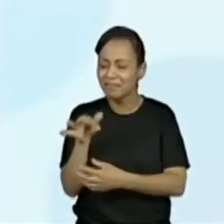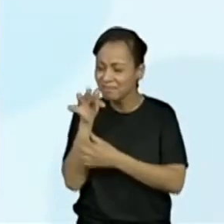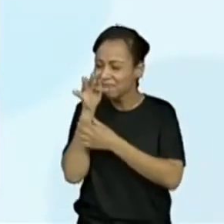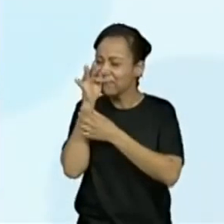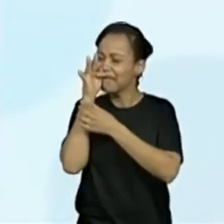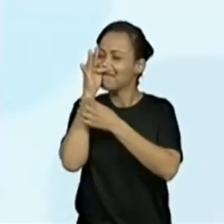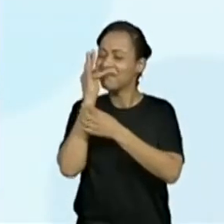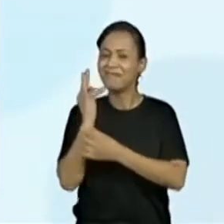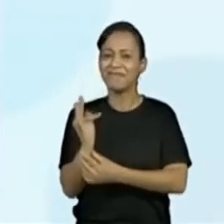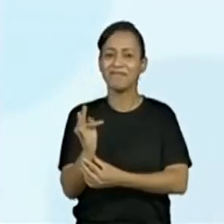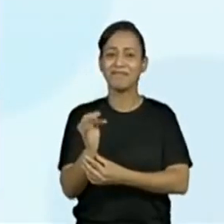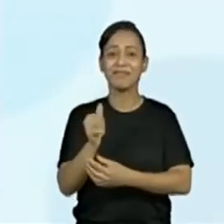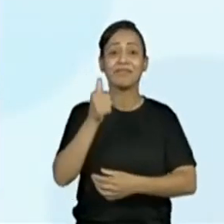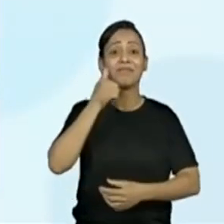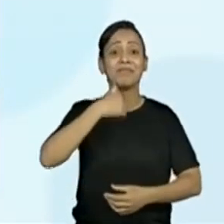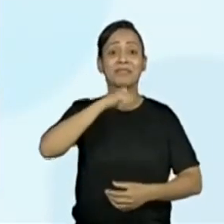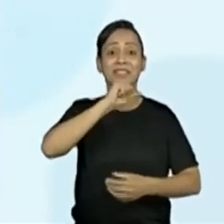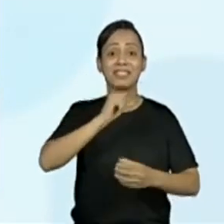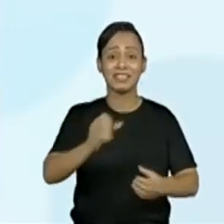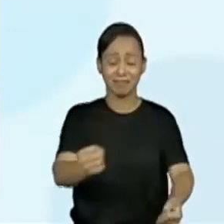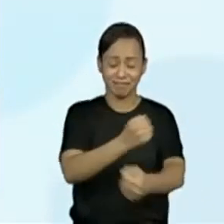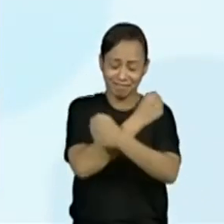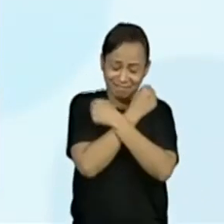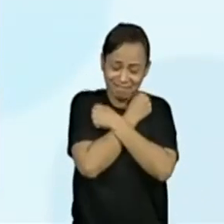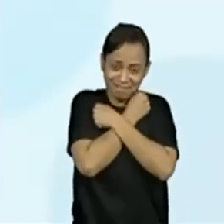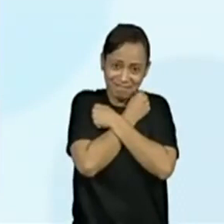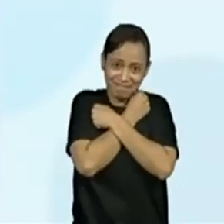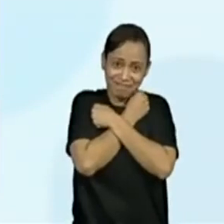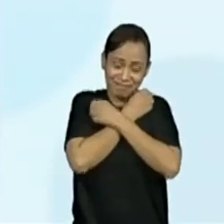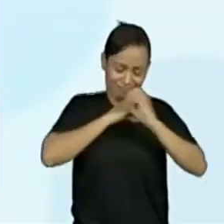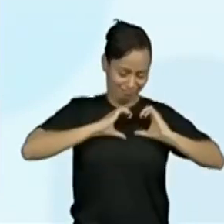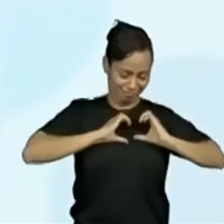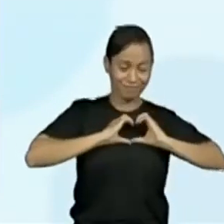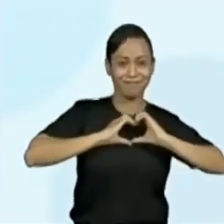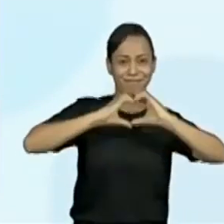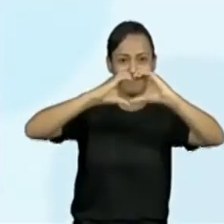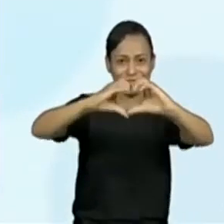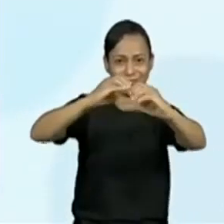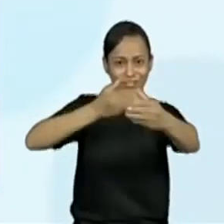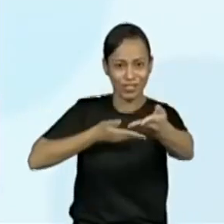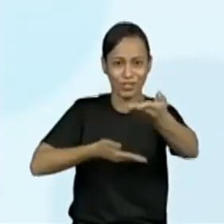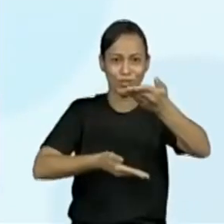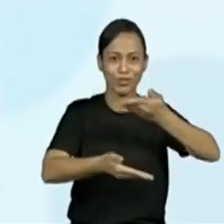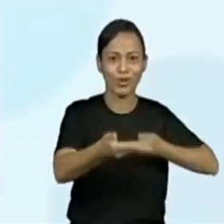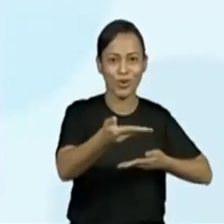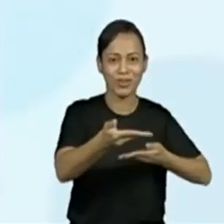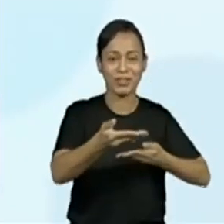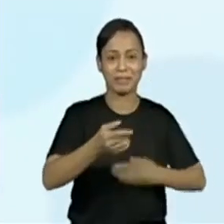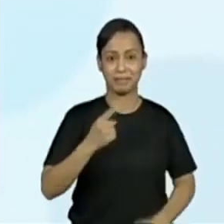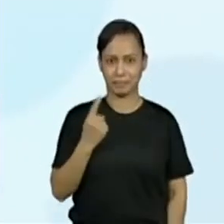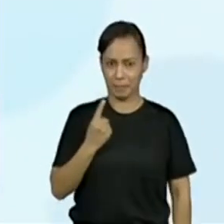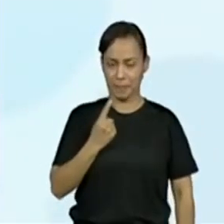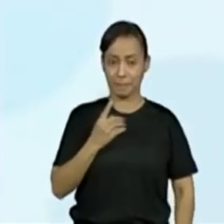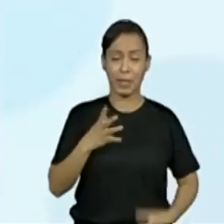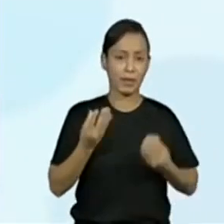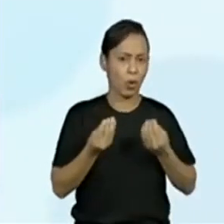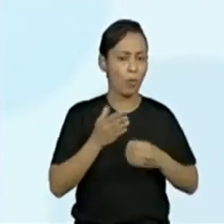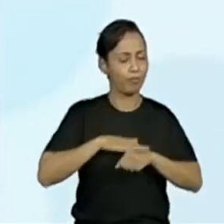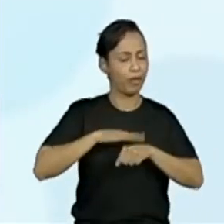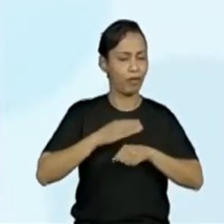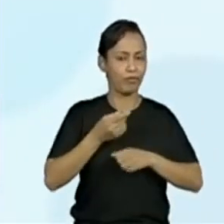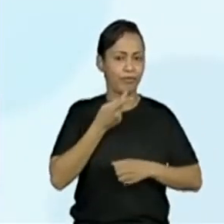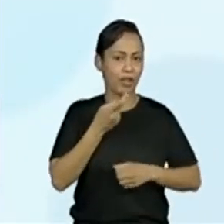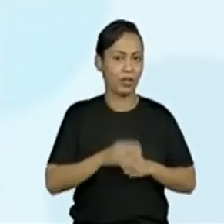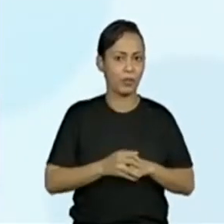um abraço que eu te dou meu coração. Essa é a leitura que eu tinha que fazer. E aí eu vou dizer só assim para vocês,